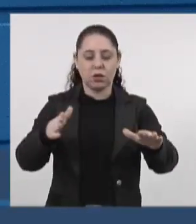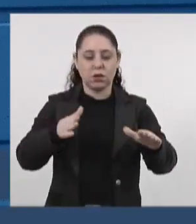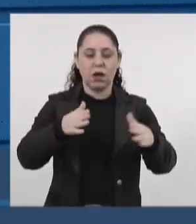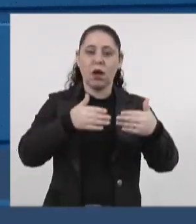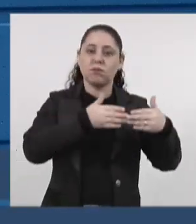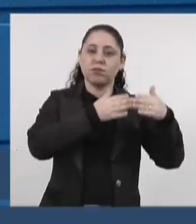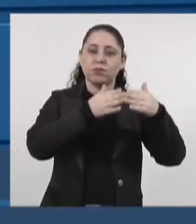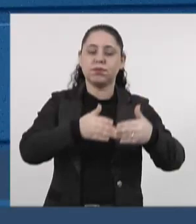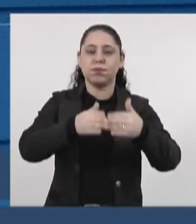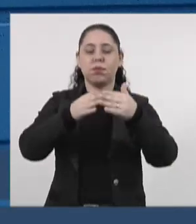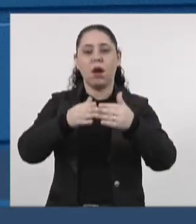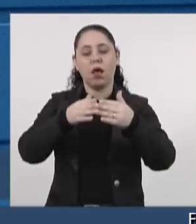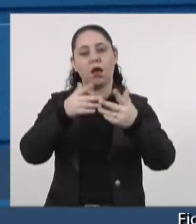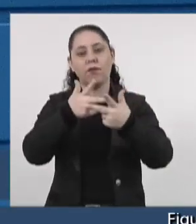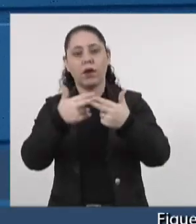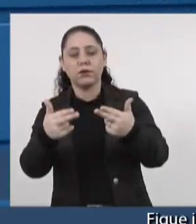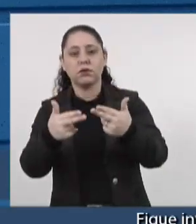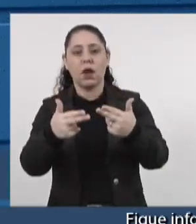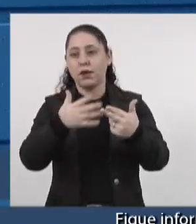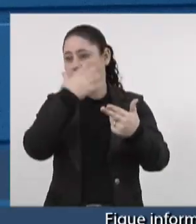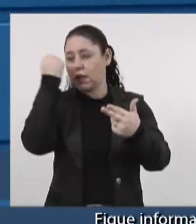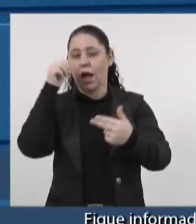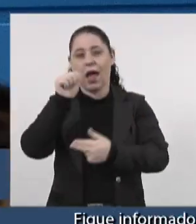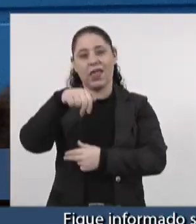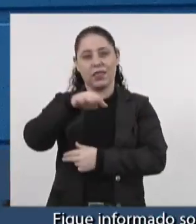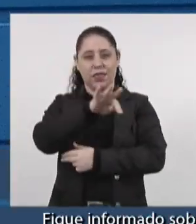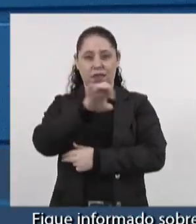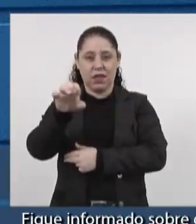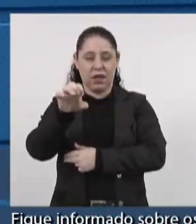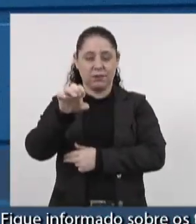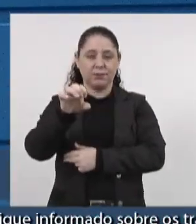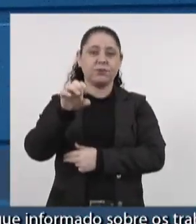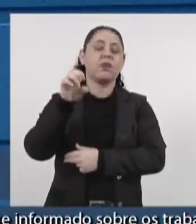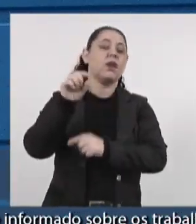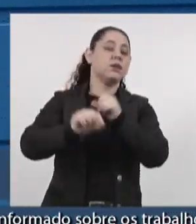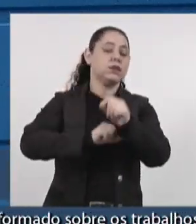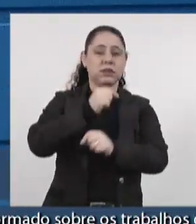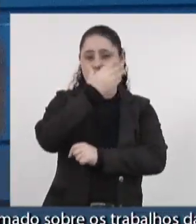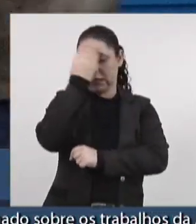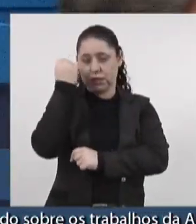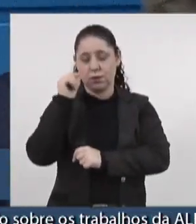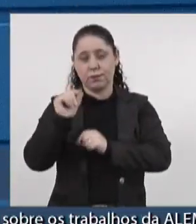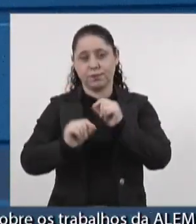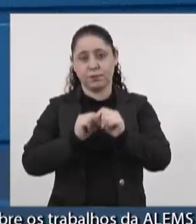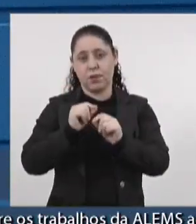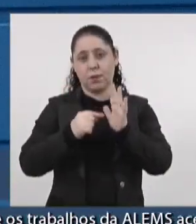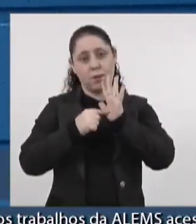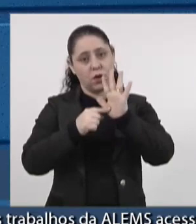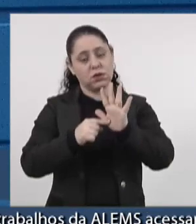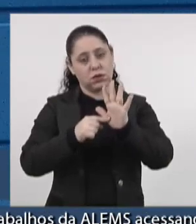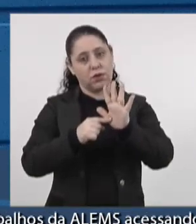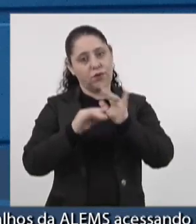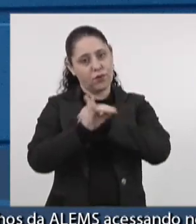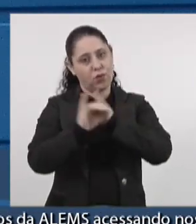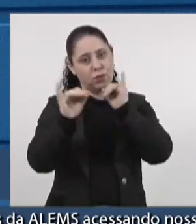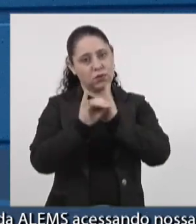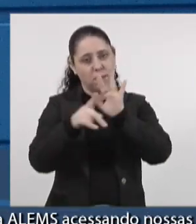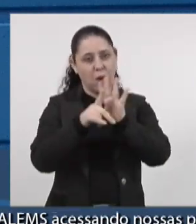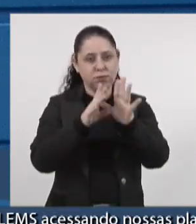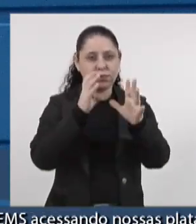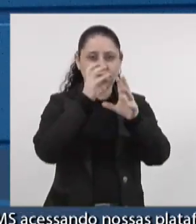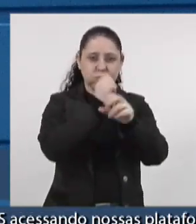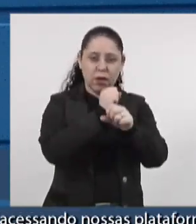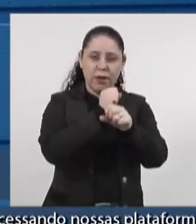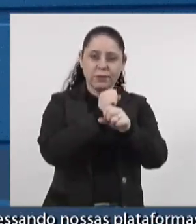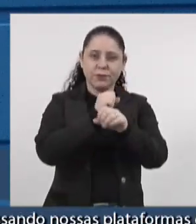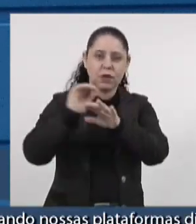que hoje está esquecido pela ANTT. Na ocasião, presidente, nós vamos mostrar dados com relação à